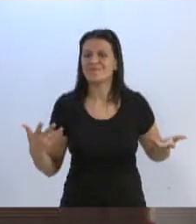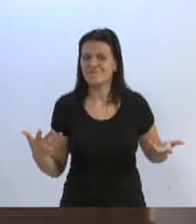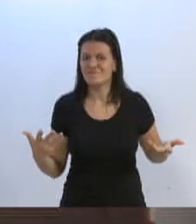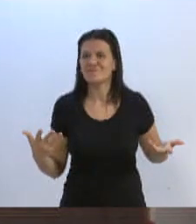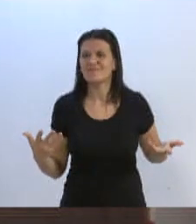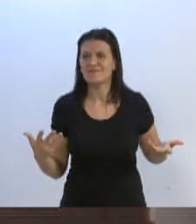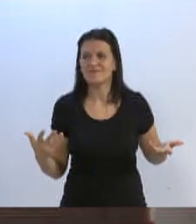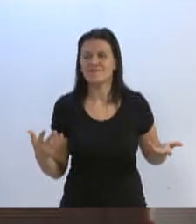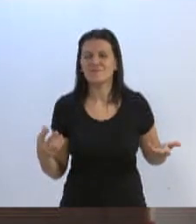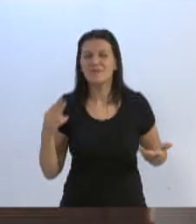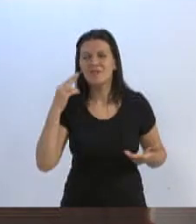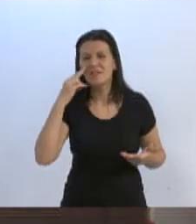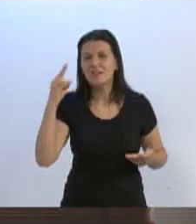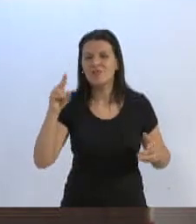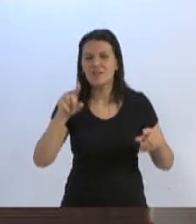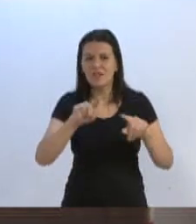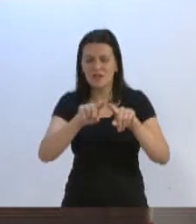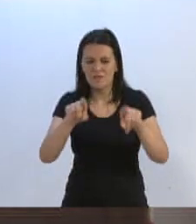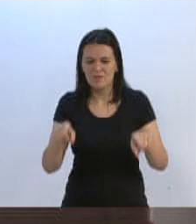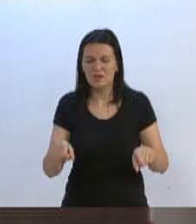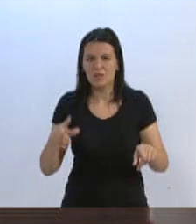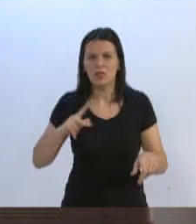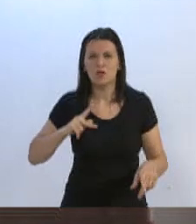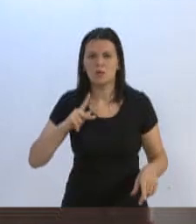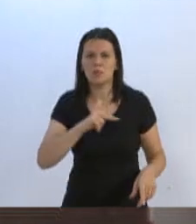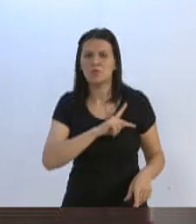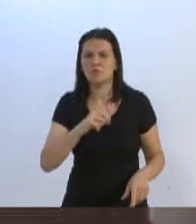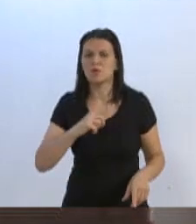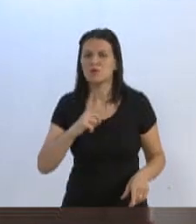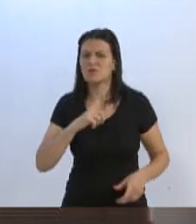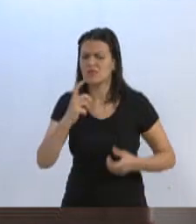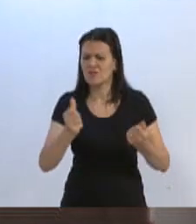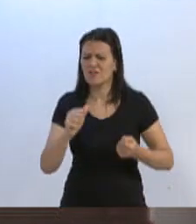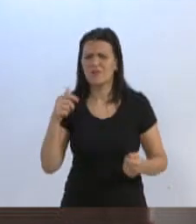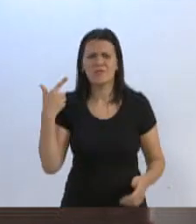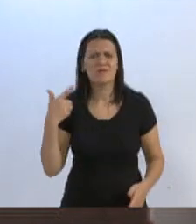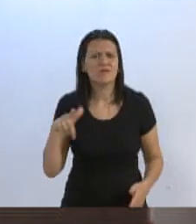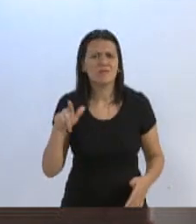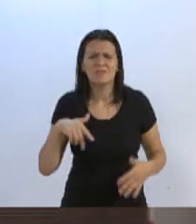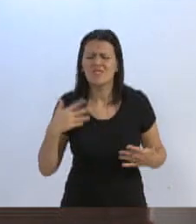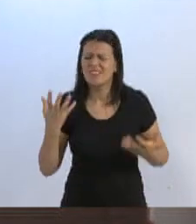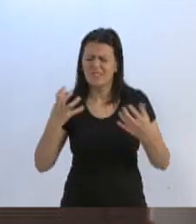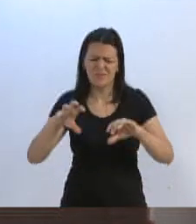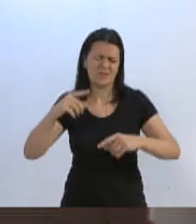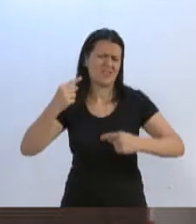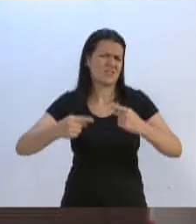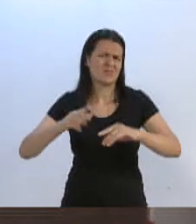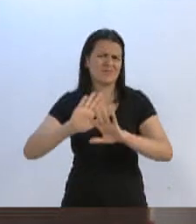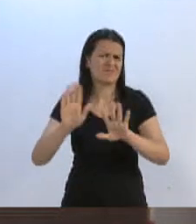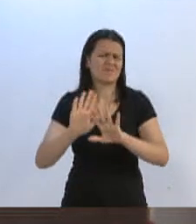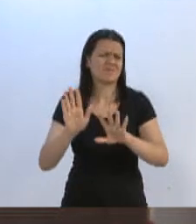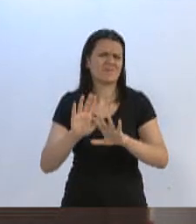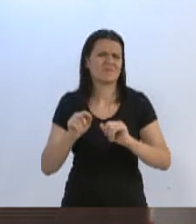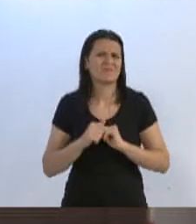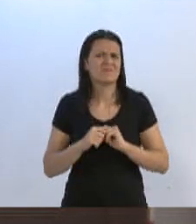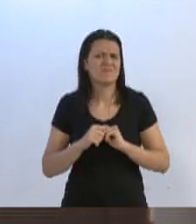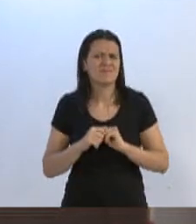Vai ver se os funcionários públicos têm carros para exercer a sua atividade. Eu não quero começar a discutir isso aqui. Absolutamente.